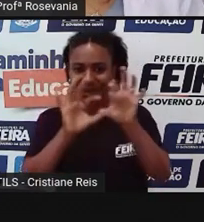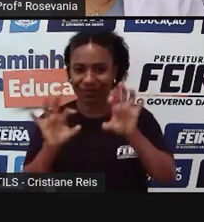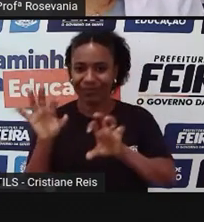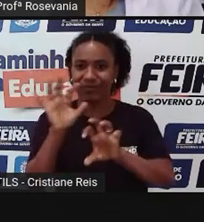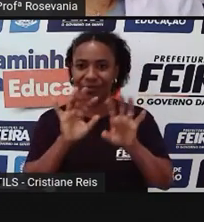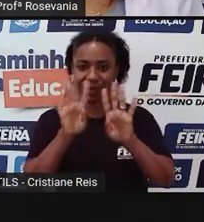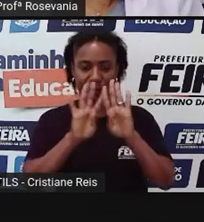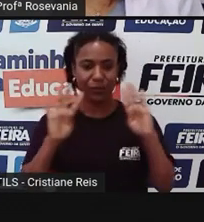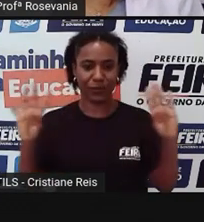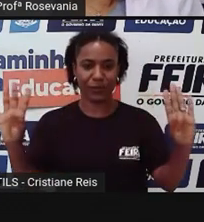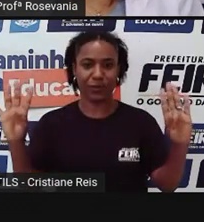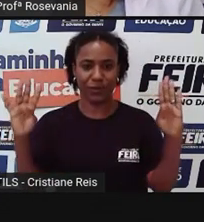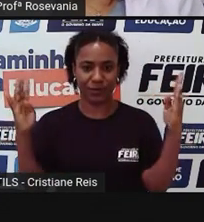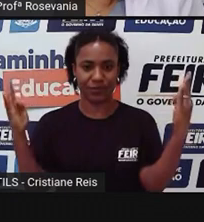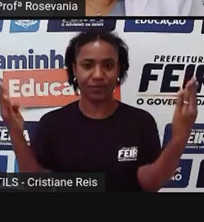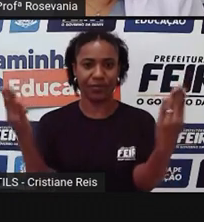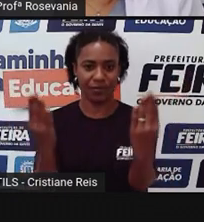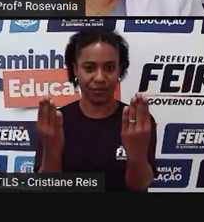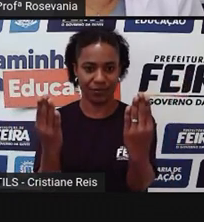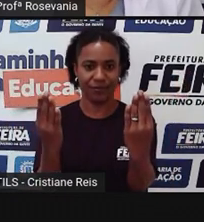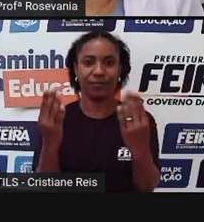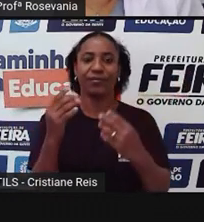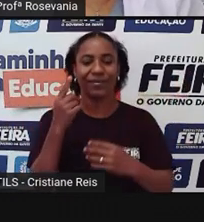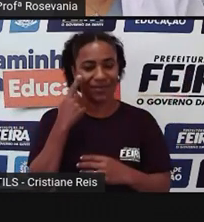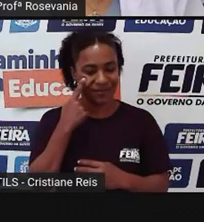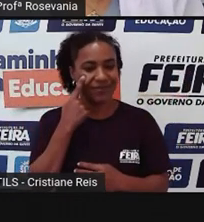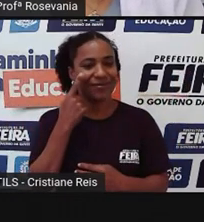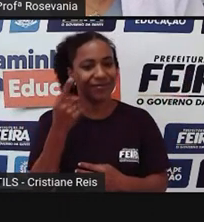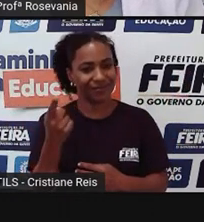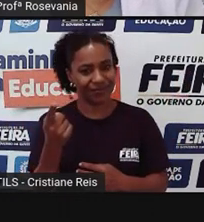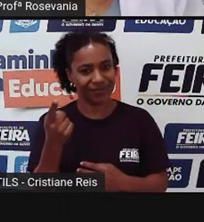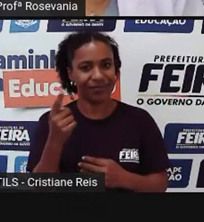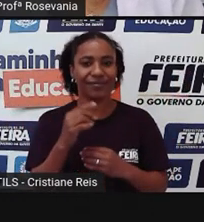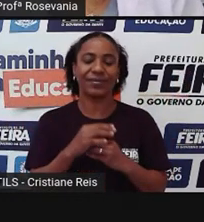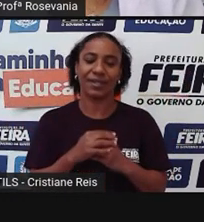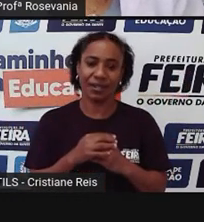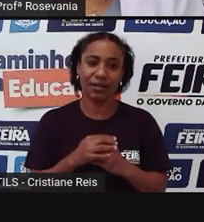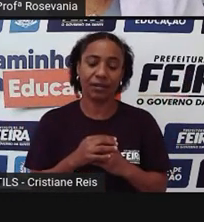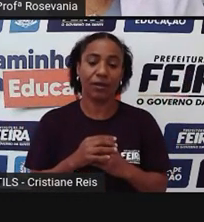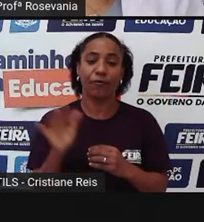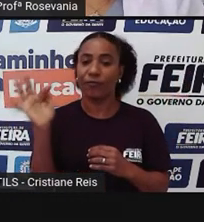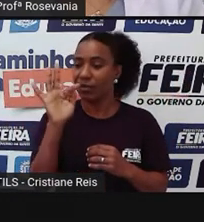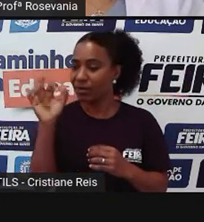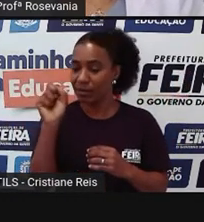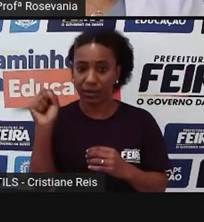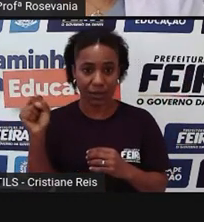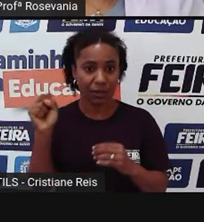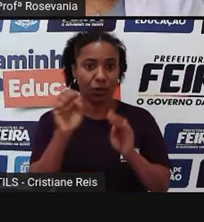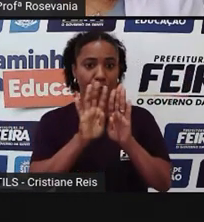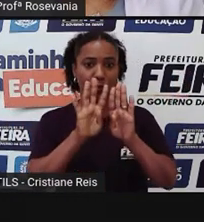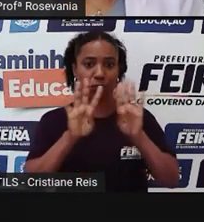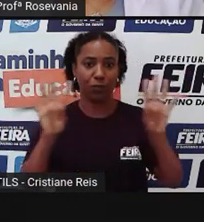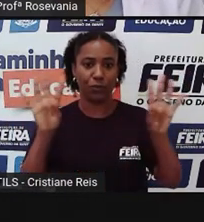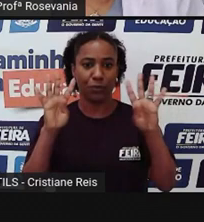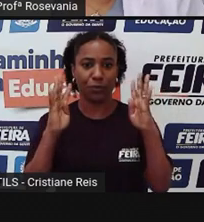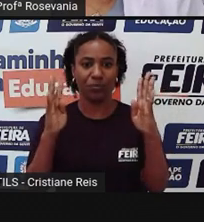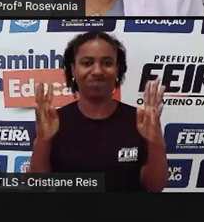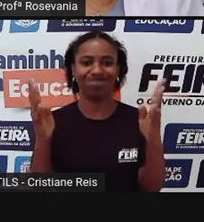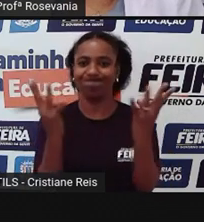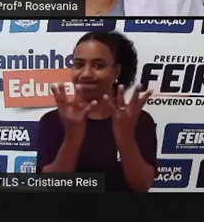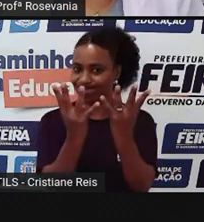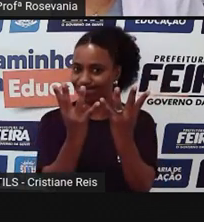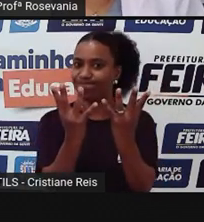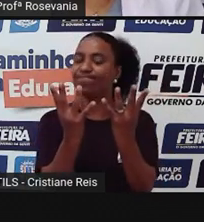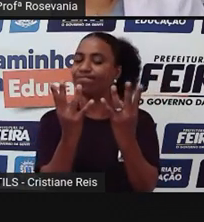grade. E que isso passou a ser quase que uma característica na maioria dos prédios em Feira de Santana. A gente passou a botar uma